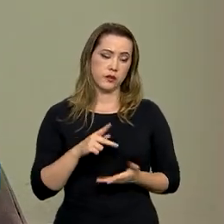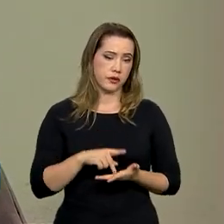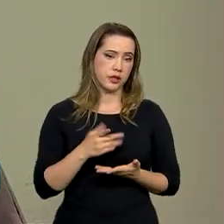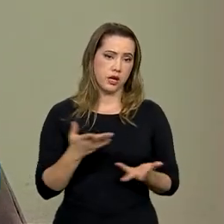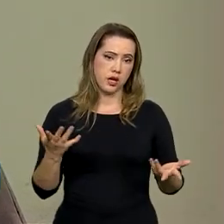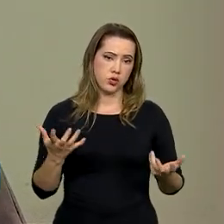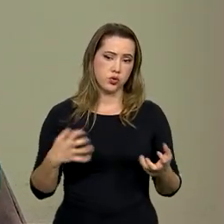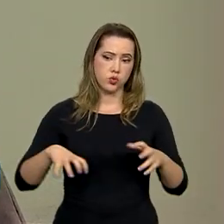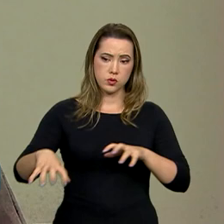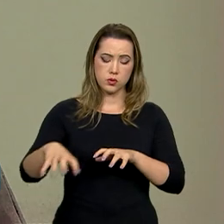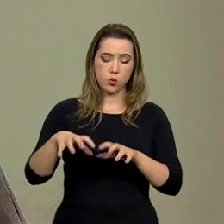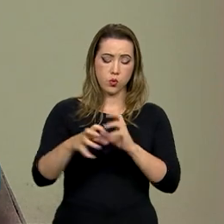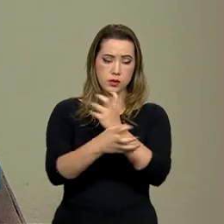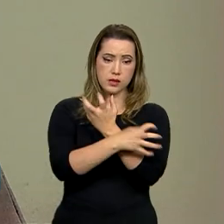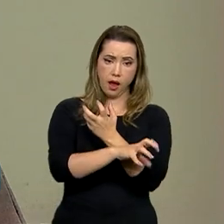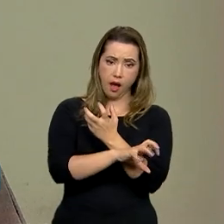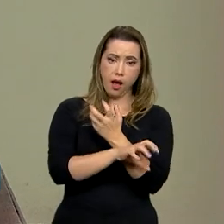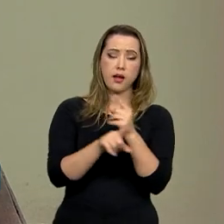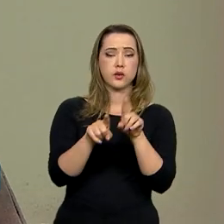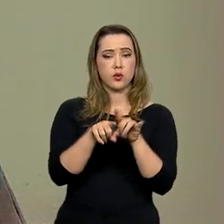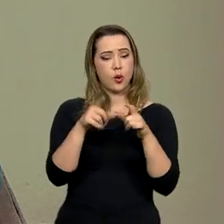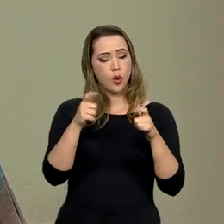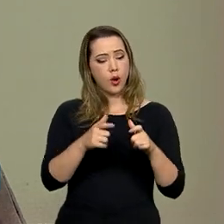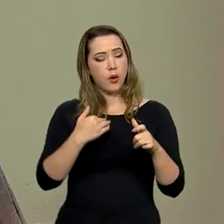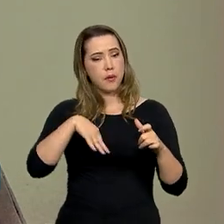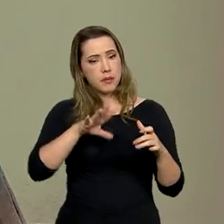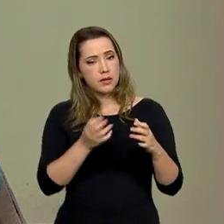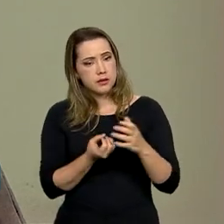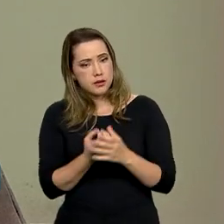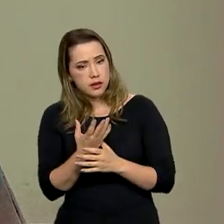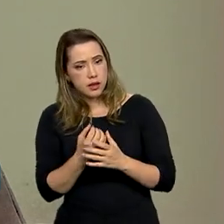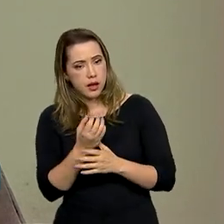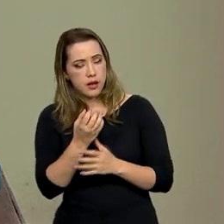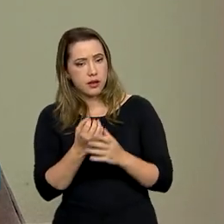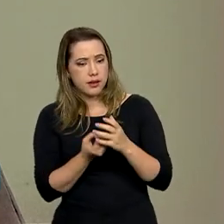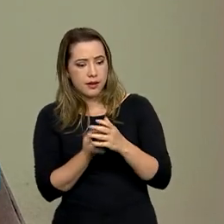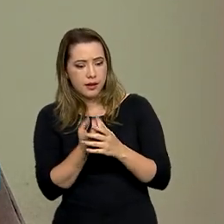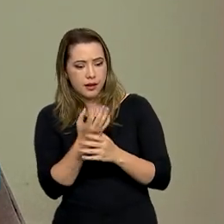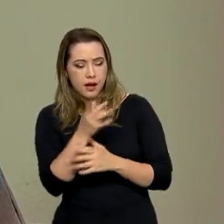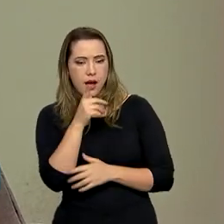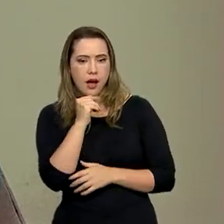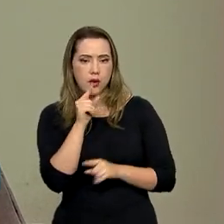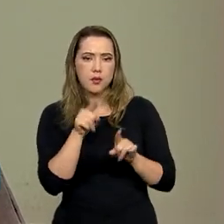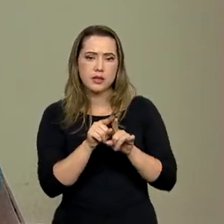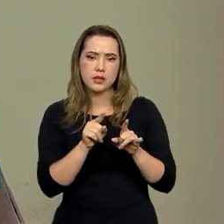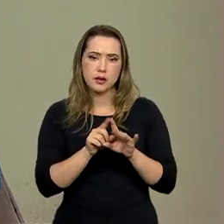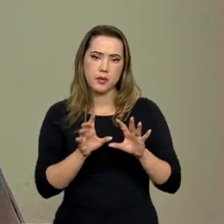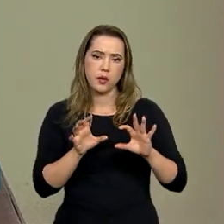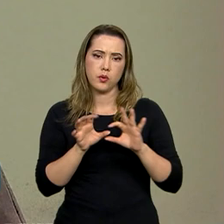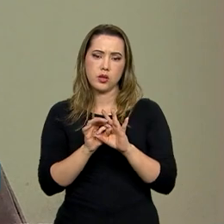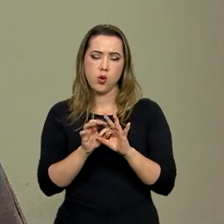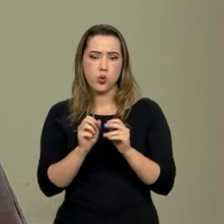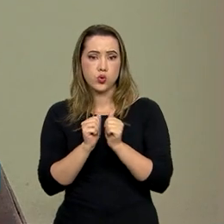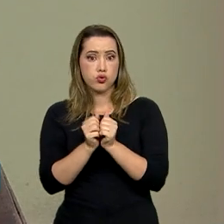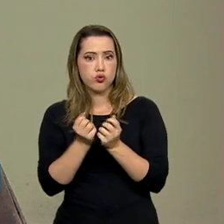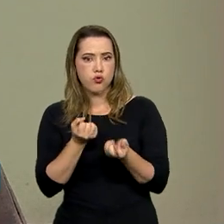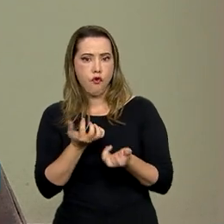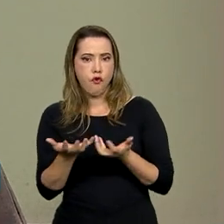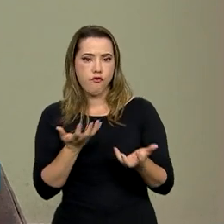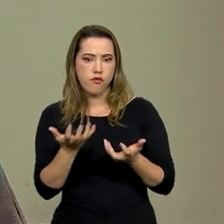o berço das águas, mas ele tem também uma relação intensa com o fogo, para o bem e para o mal, né? E aí entra um outro papel